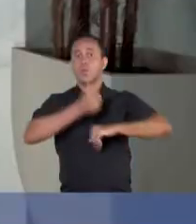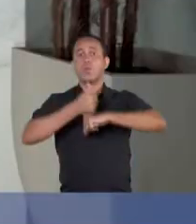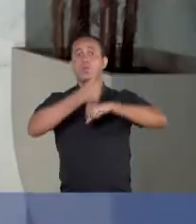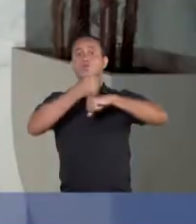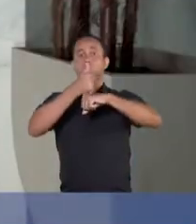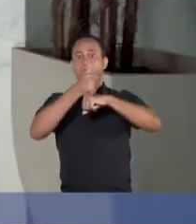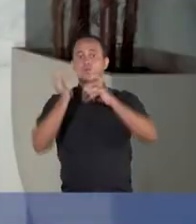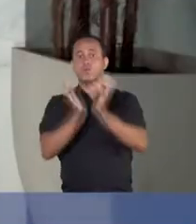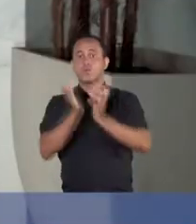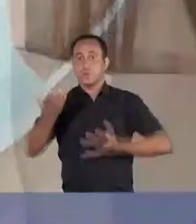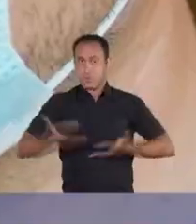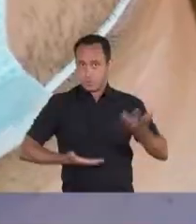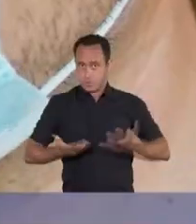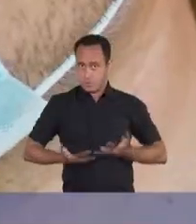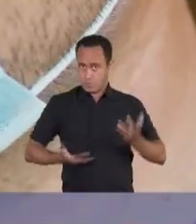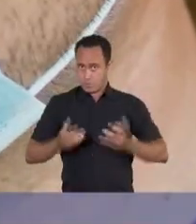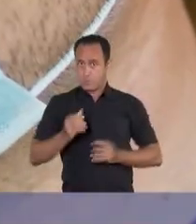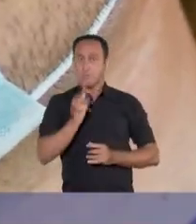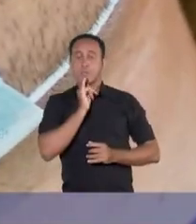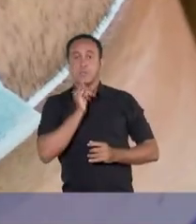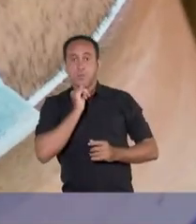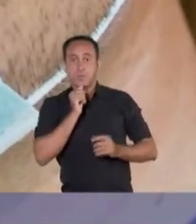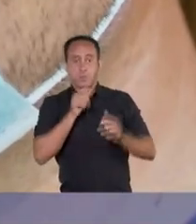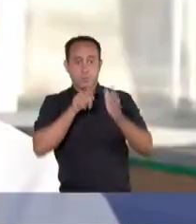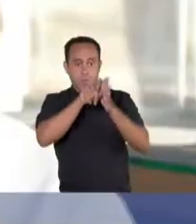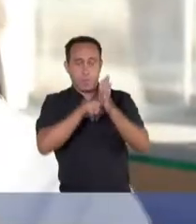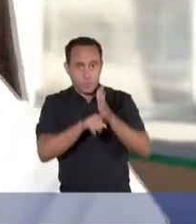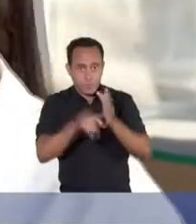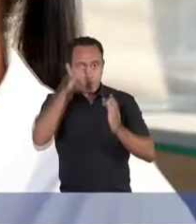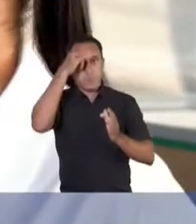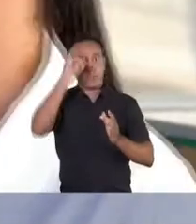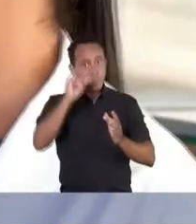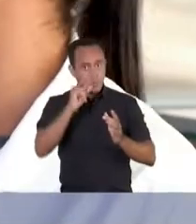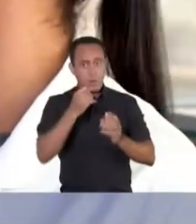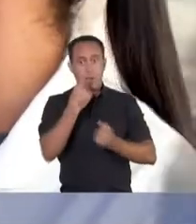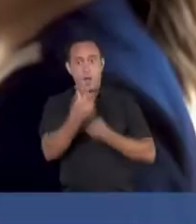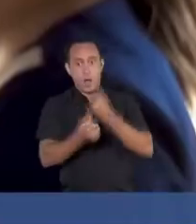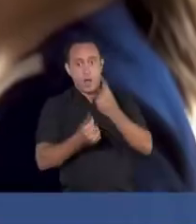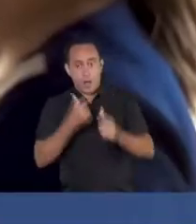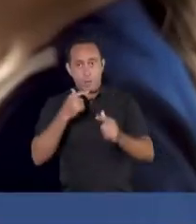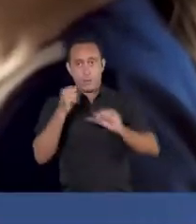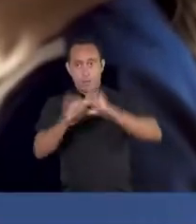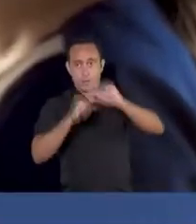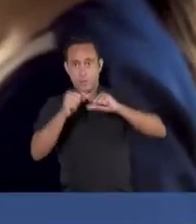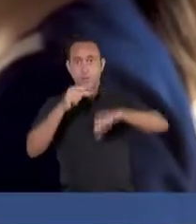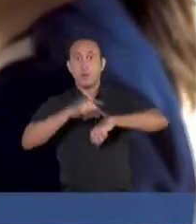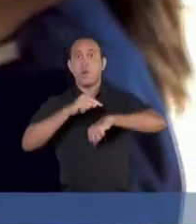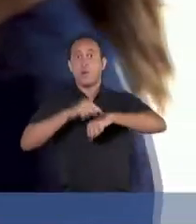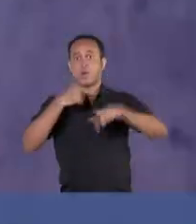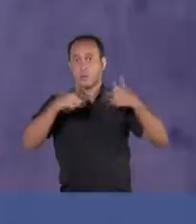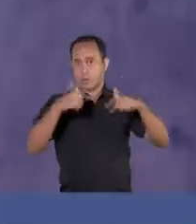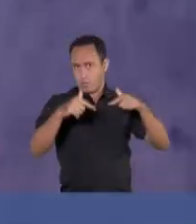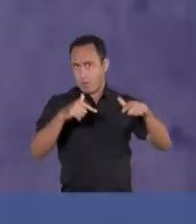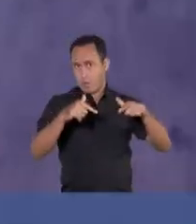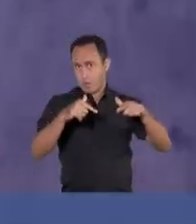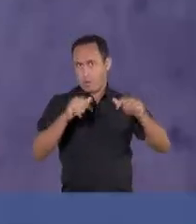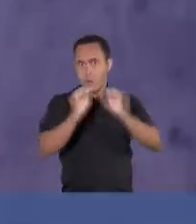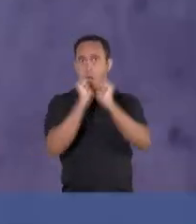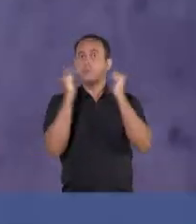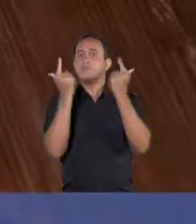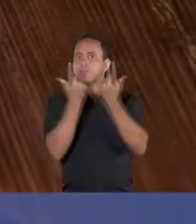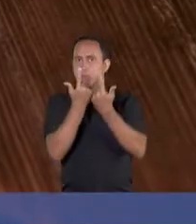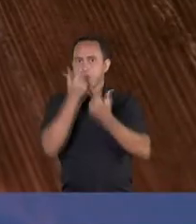quanto aos seus servidores, como exames preventivos e rodízios na frequência diária de trabalho. A